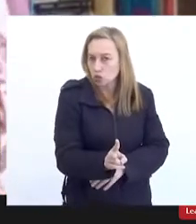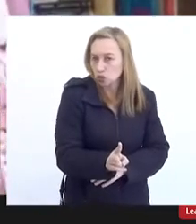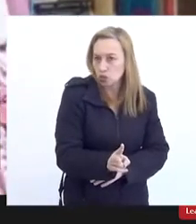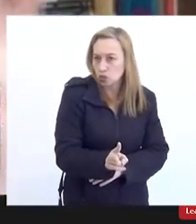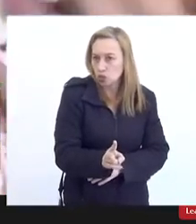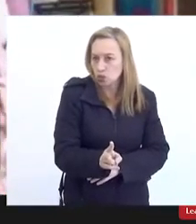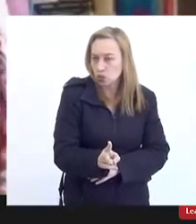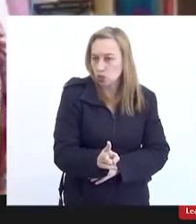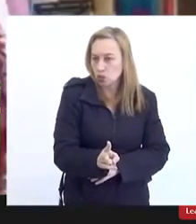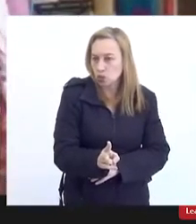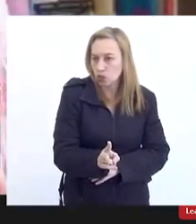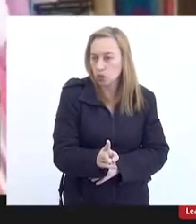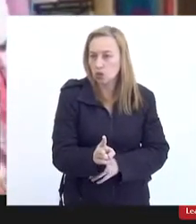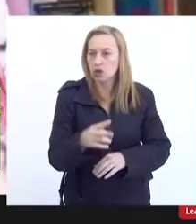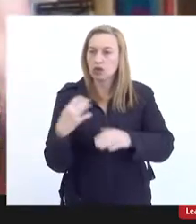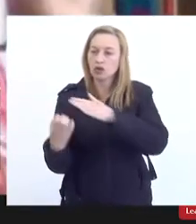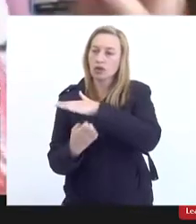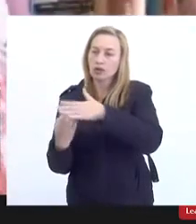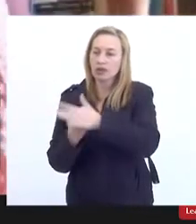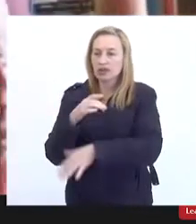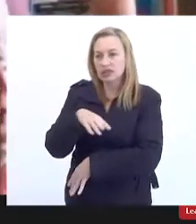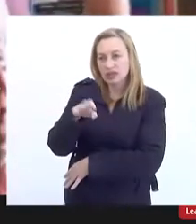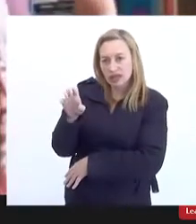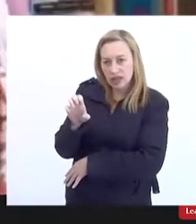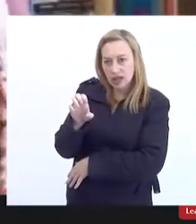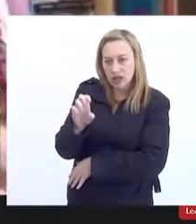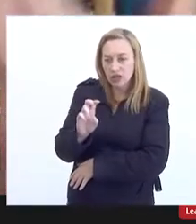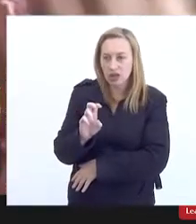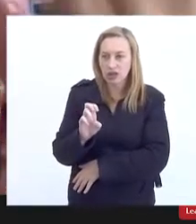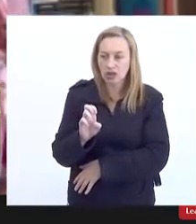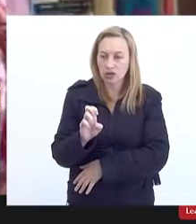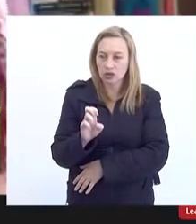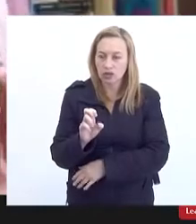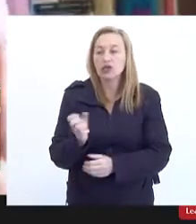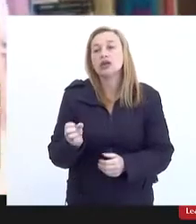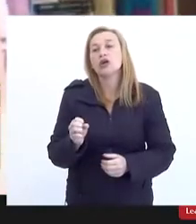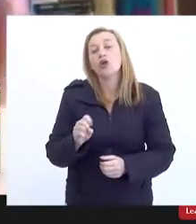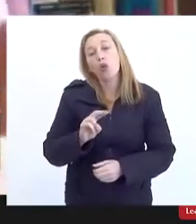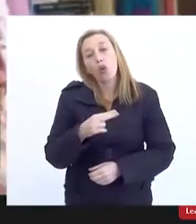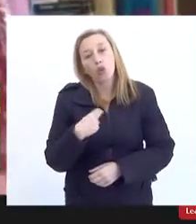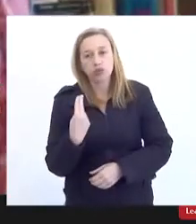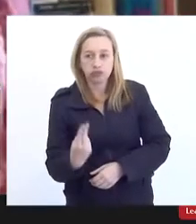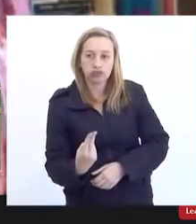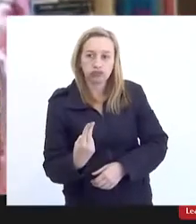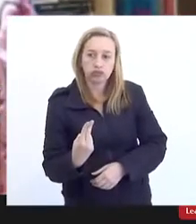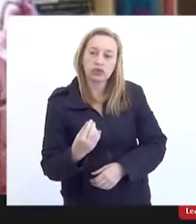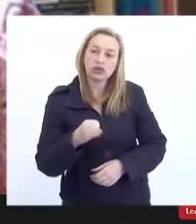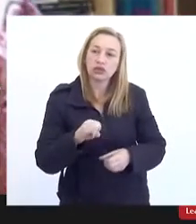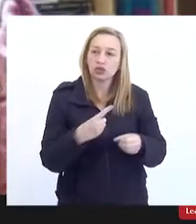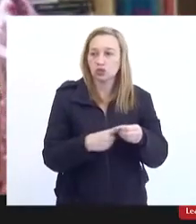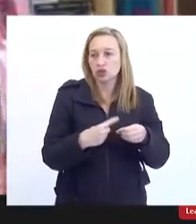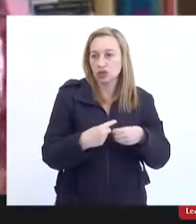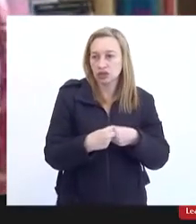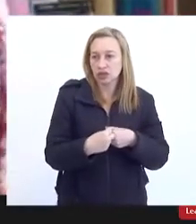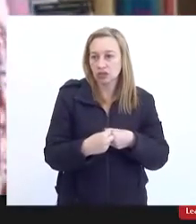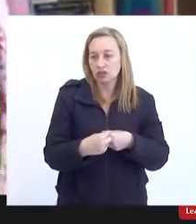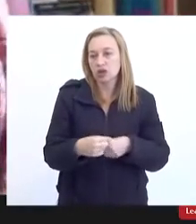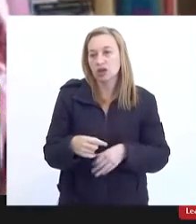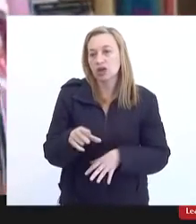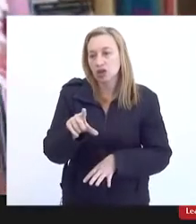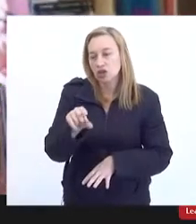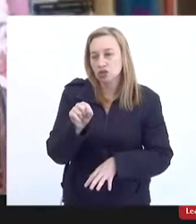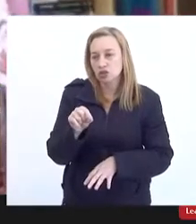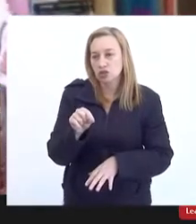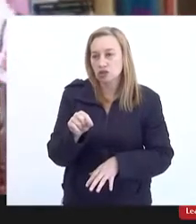concessão da SEDAI, se cria-se uma parquia municipal, se há condição para isso, ou se o município decide que vai